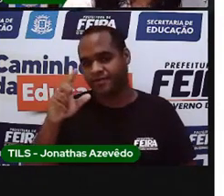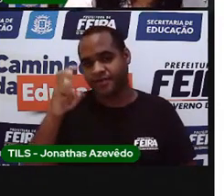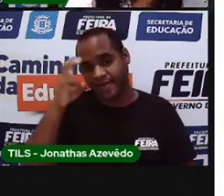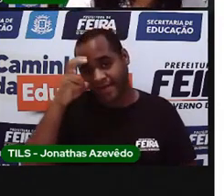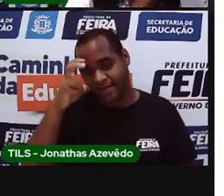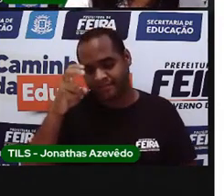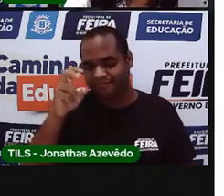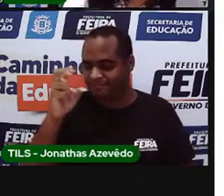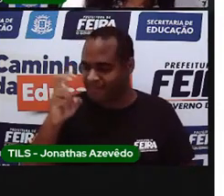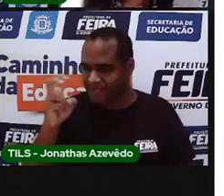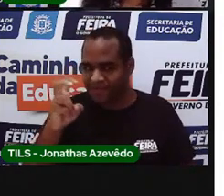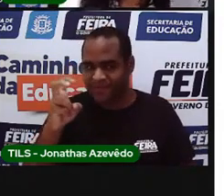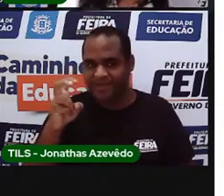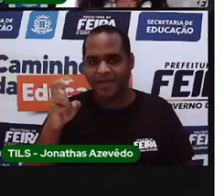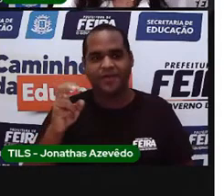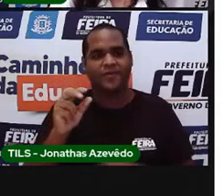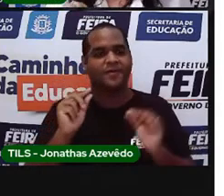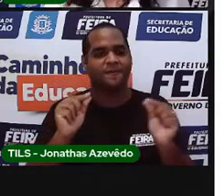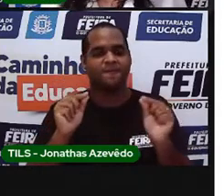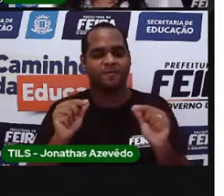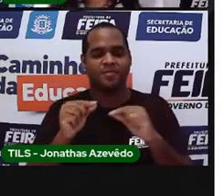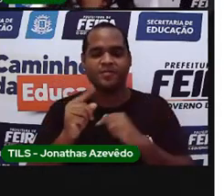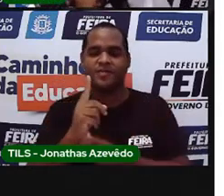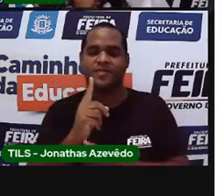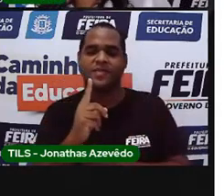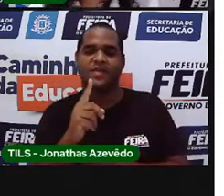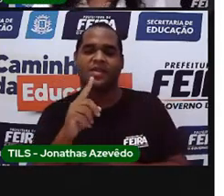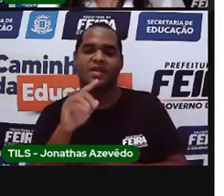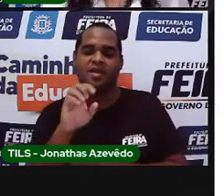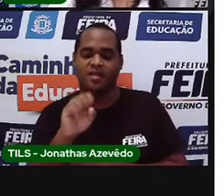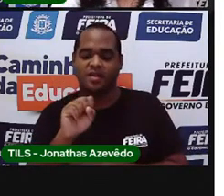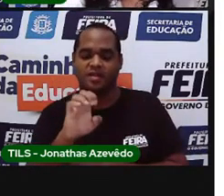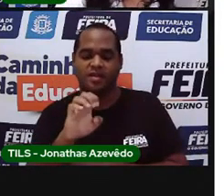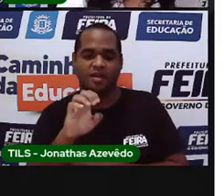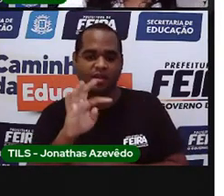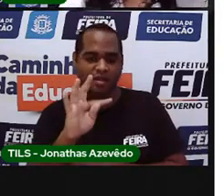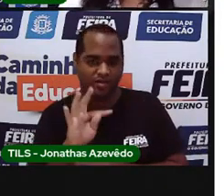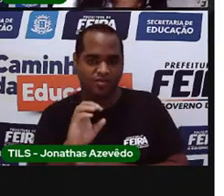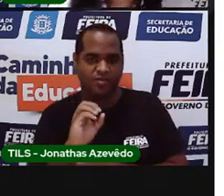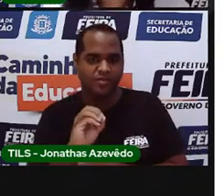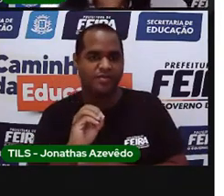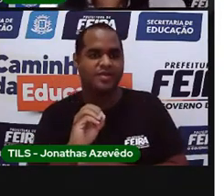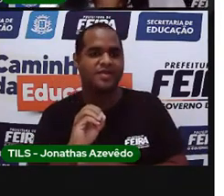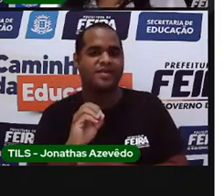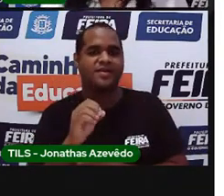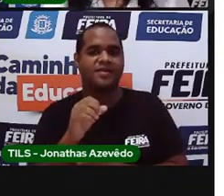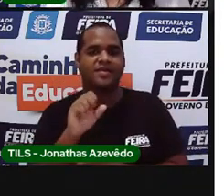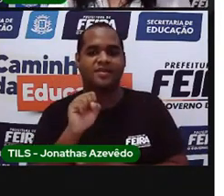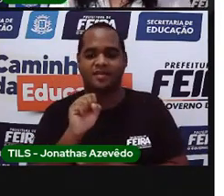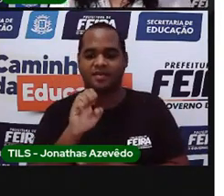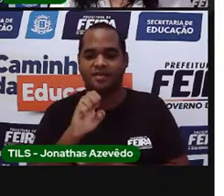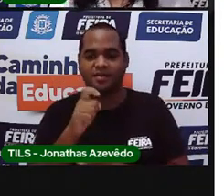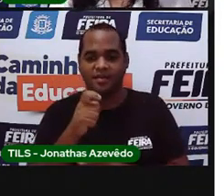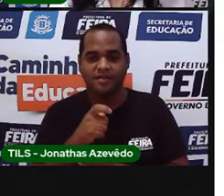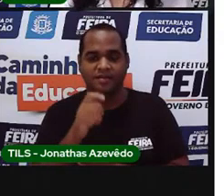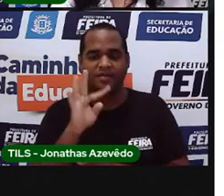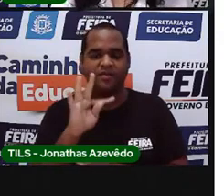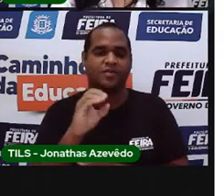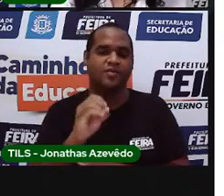quarto? É o sexto. É o Sexto.